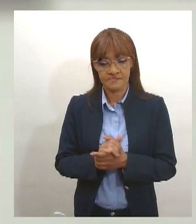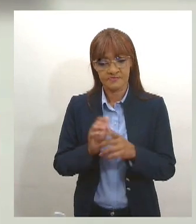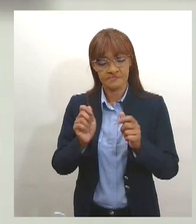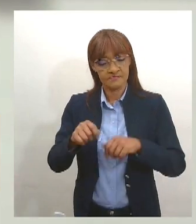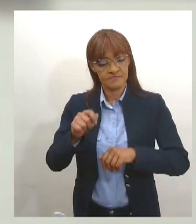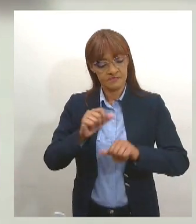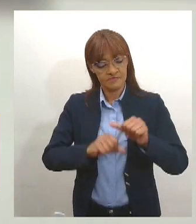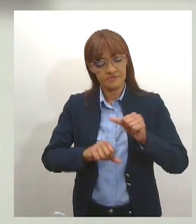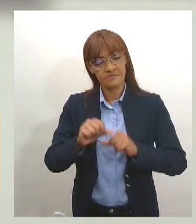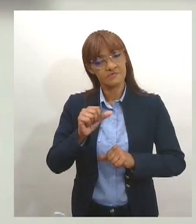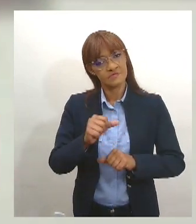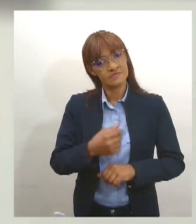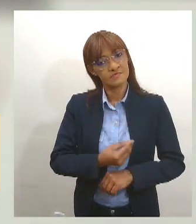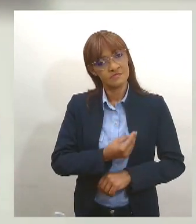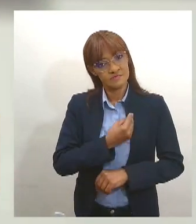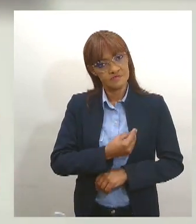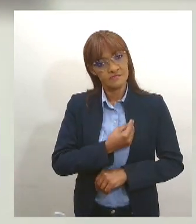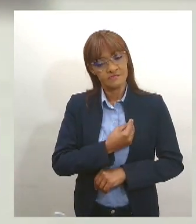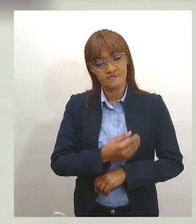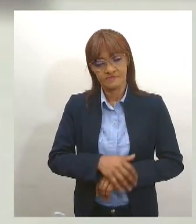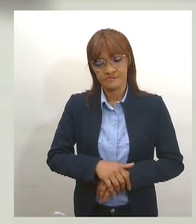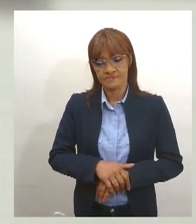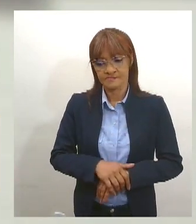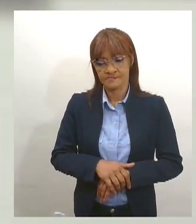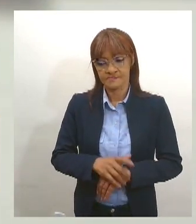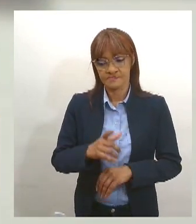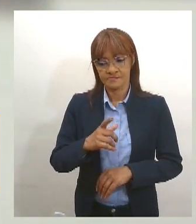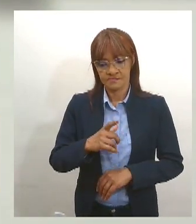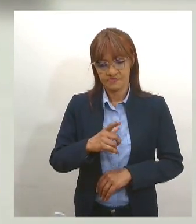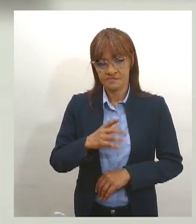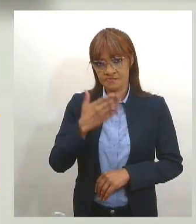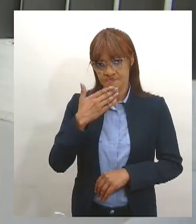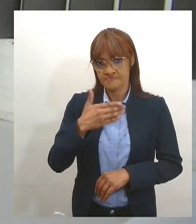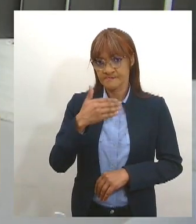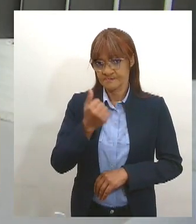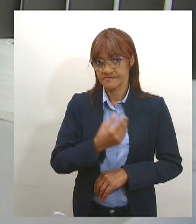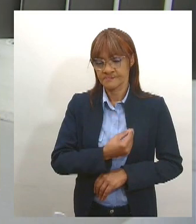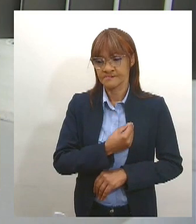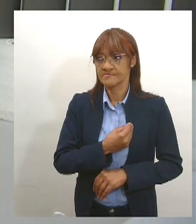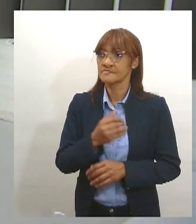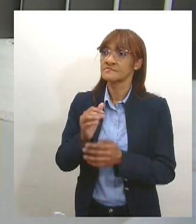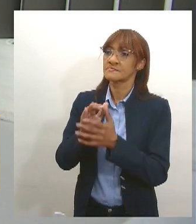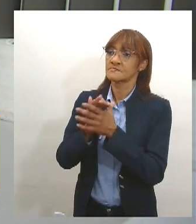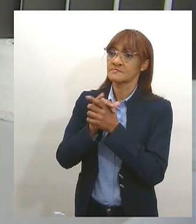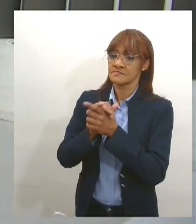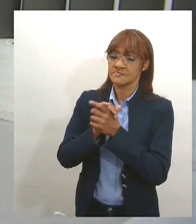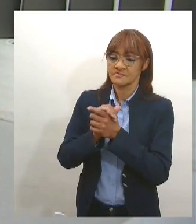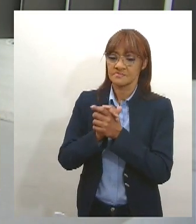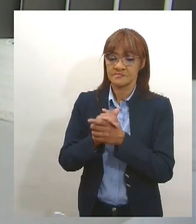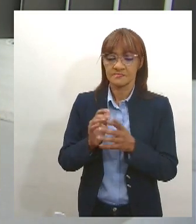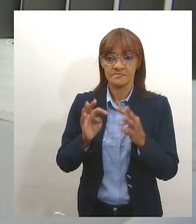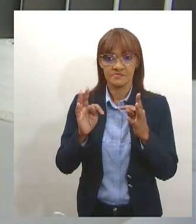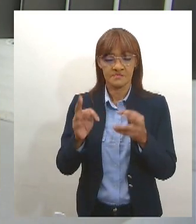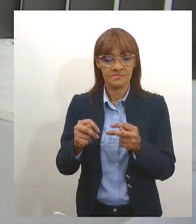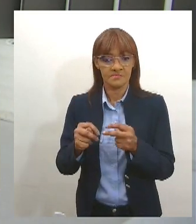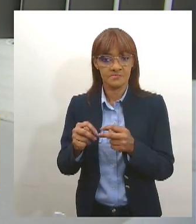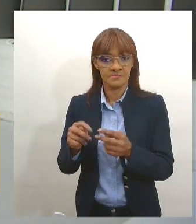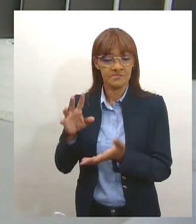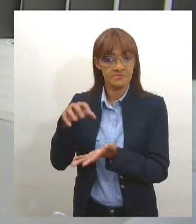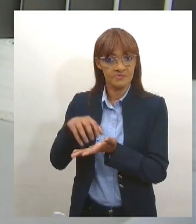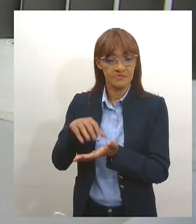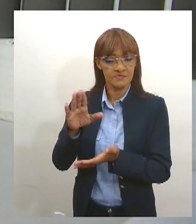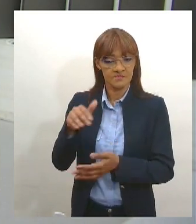risco e possa ter uma vida digna. Parabéns a todos que fazem a Procuradoria da Mulher, Amanda, em nome da TV